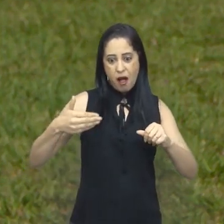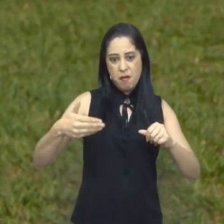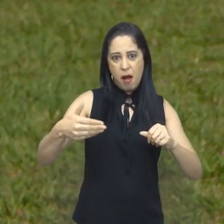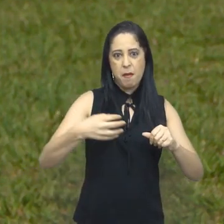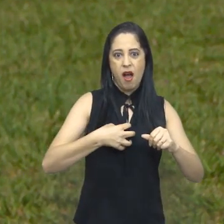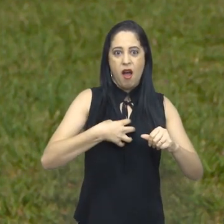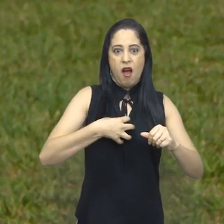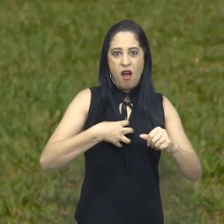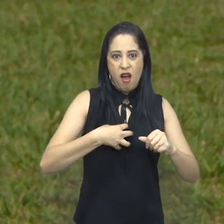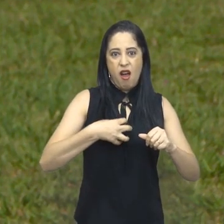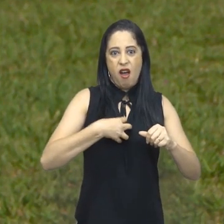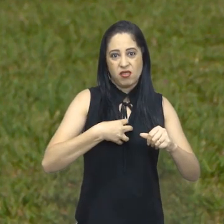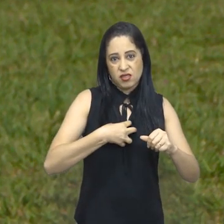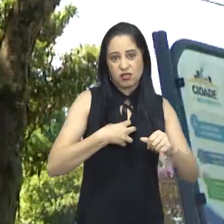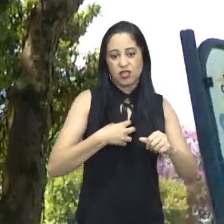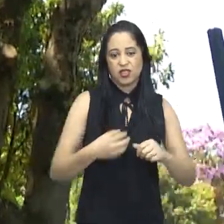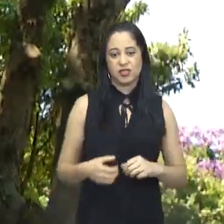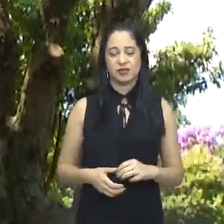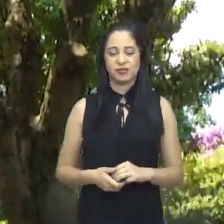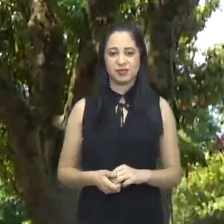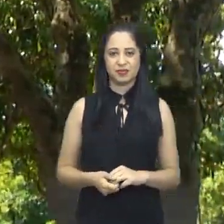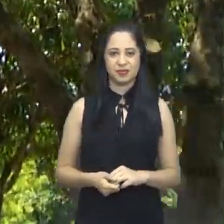a infecção do novo coronavírus.